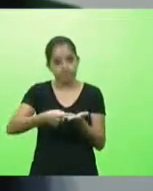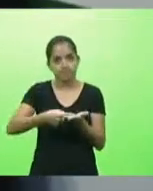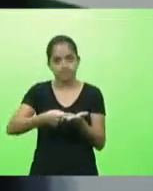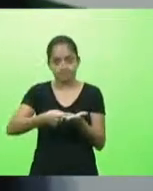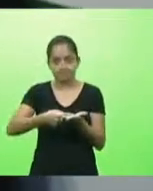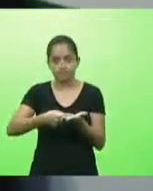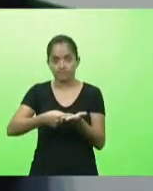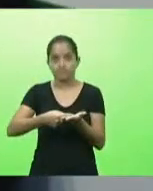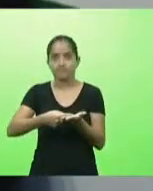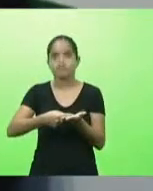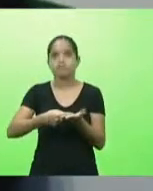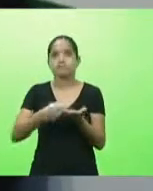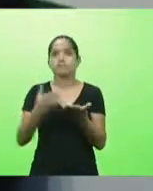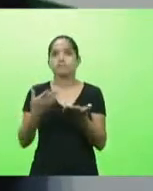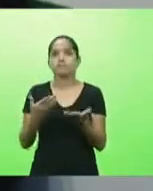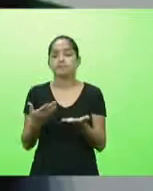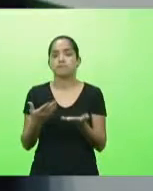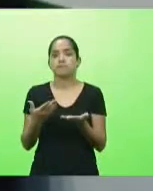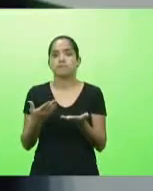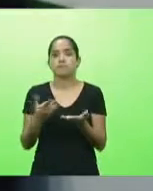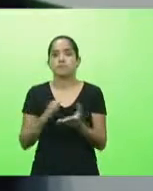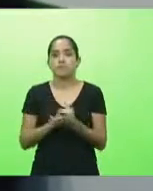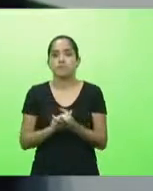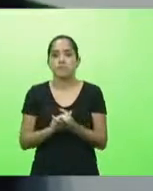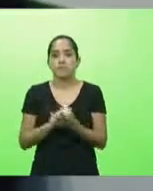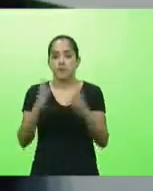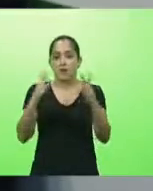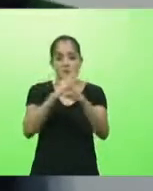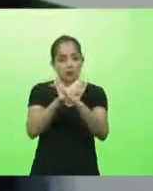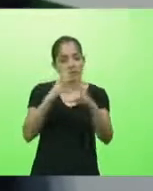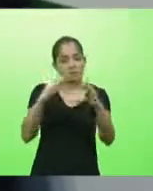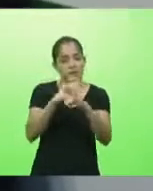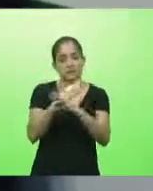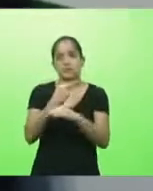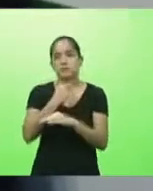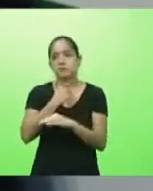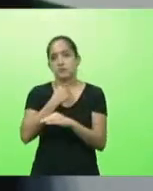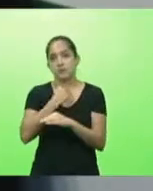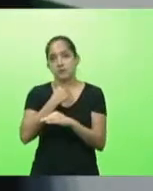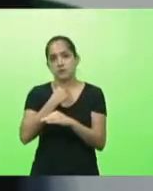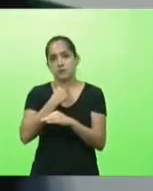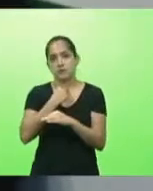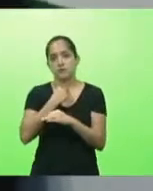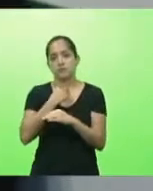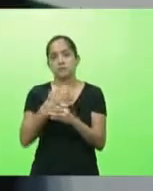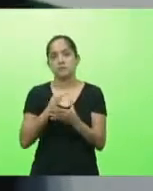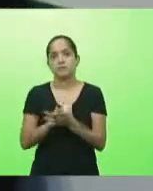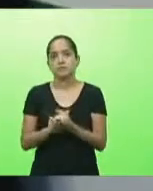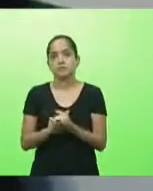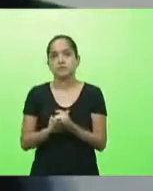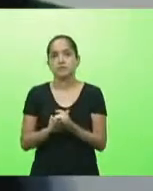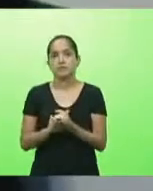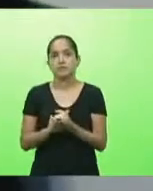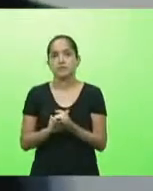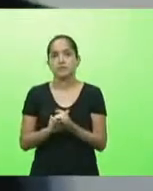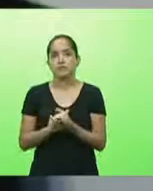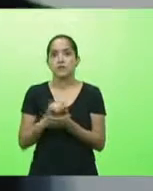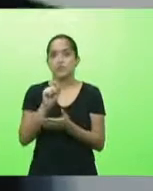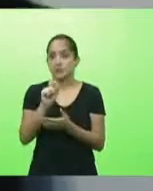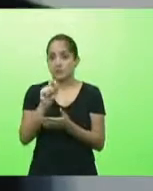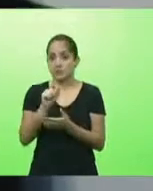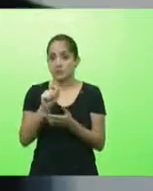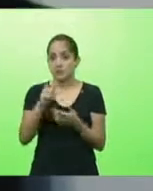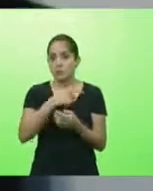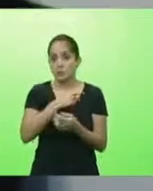saúde pública de que nós não causamos aglomerações então por isso há uma concessão do governo no sentido de permitir